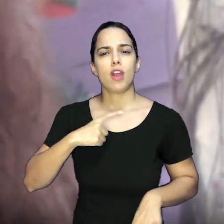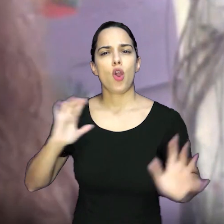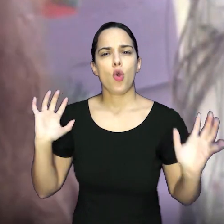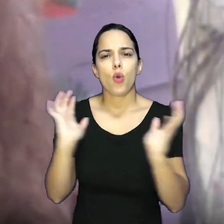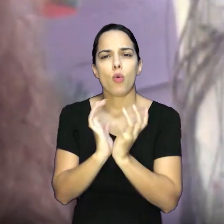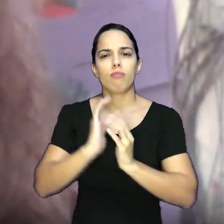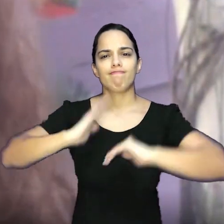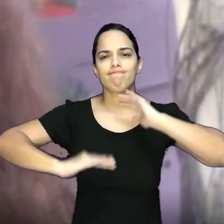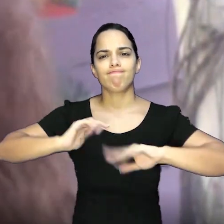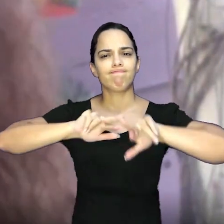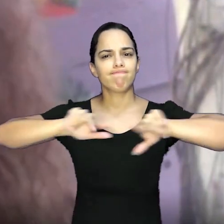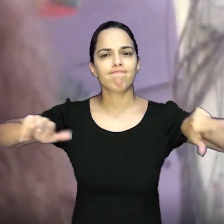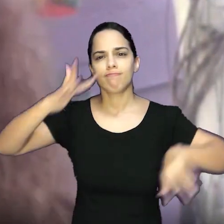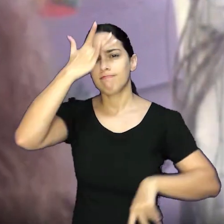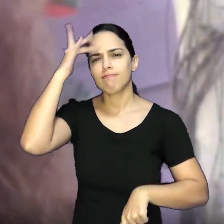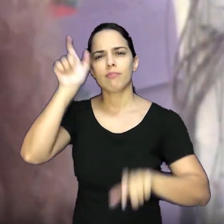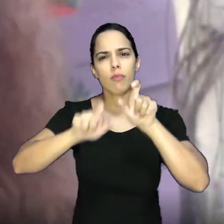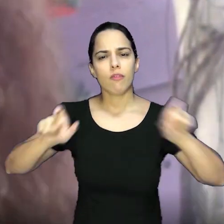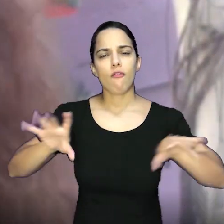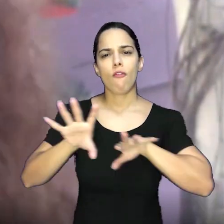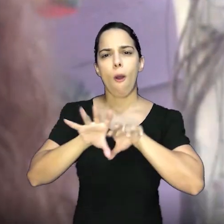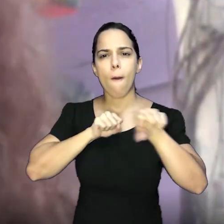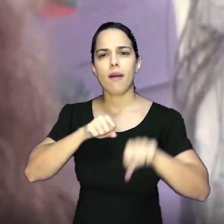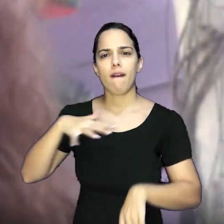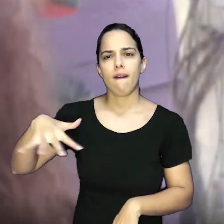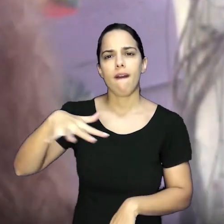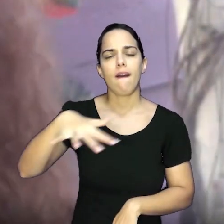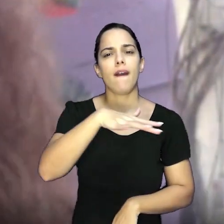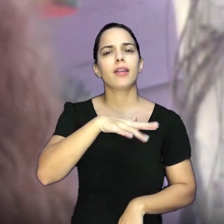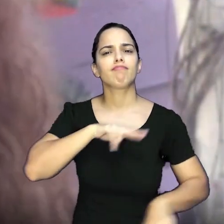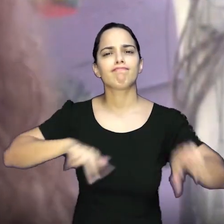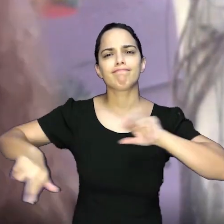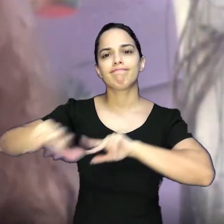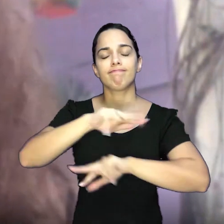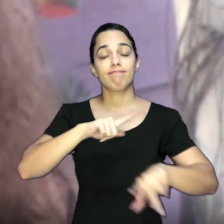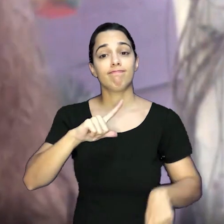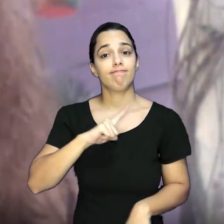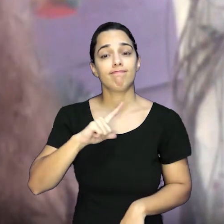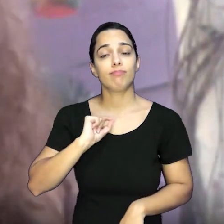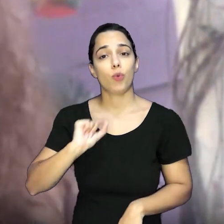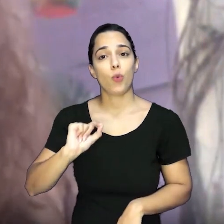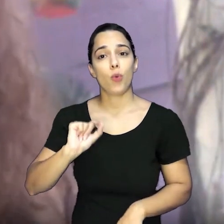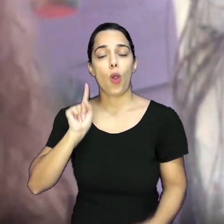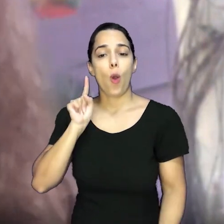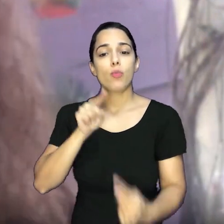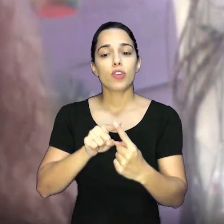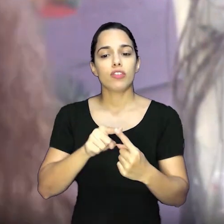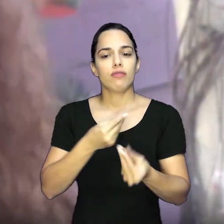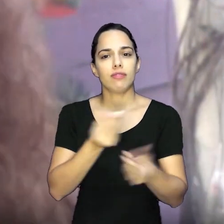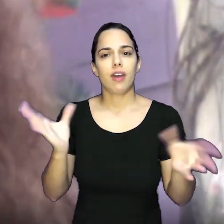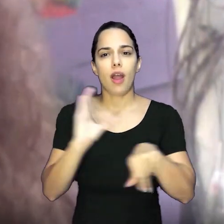É uma variedade enorme de pessoas, de formações diferentes que vamos